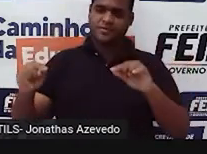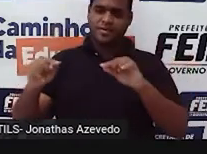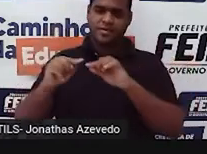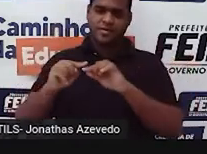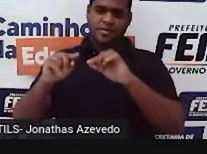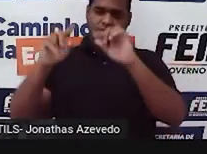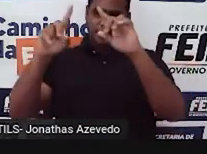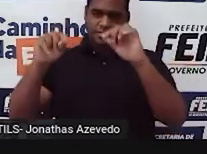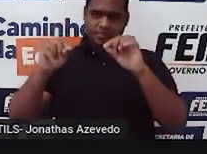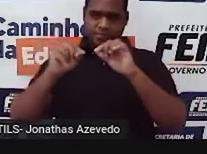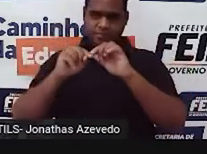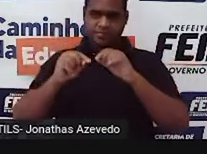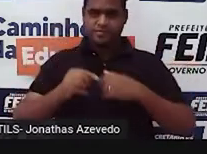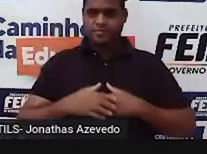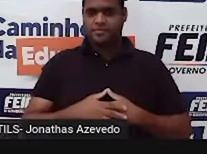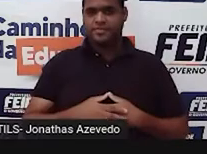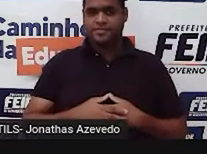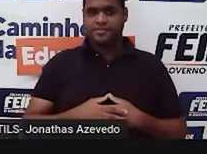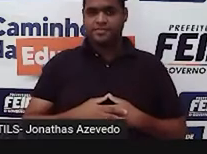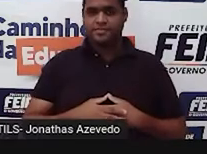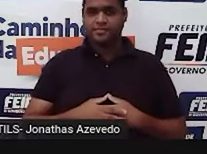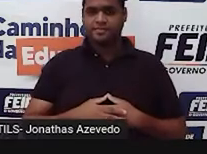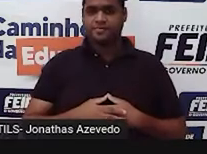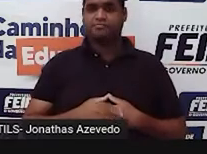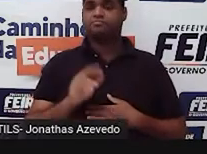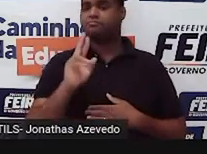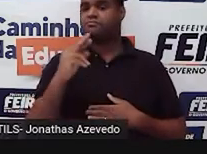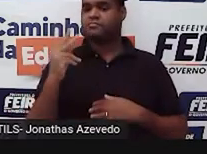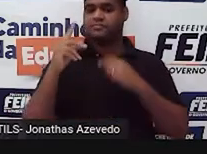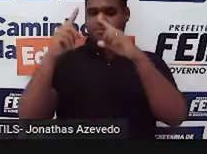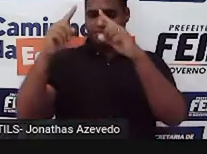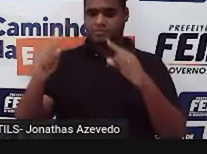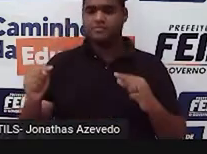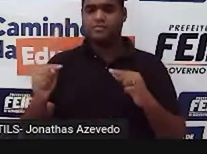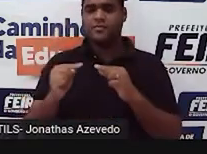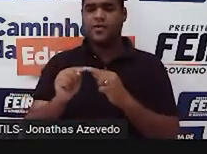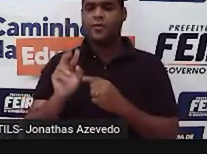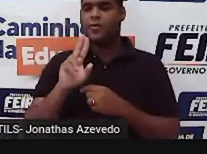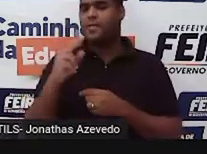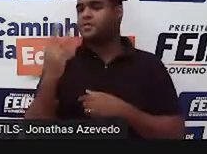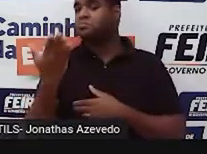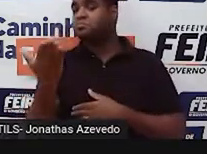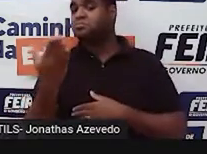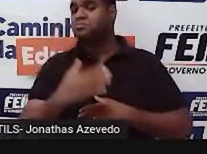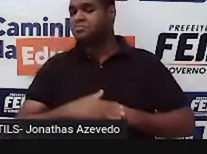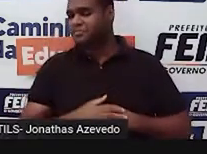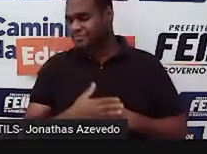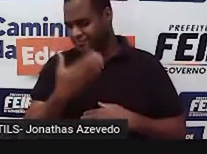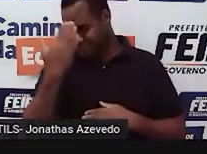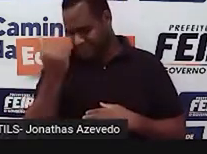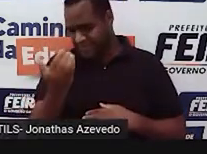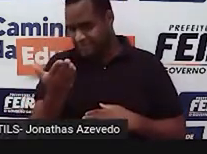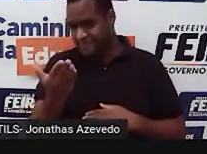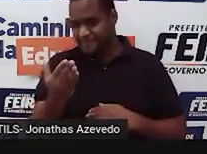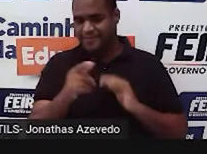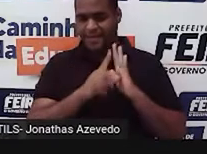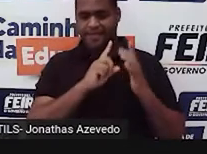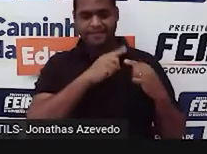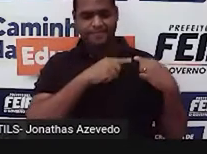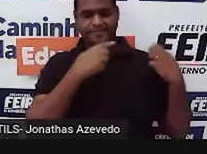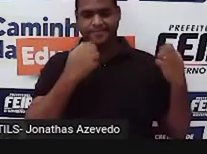tá aí para dizer qual é o nome desse tema que a gente vem estudando aí desde a aula anterior, tá?